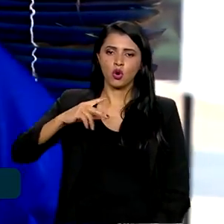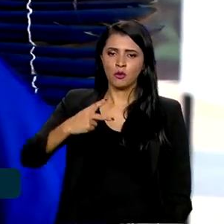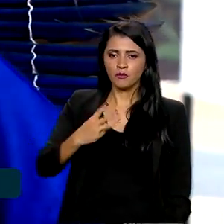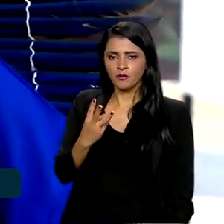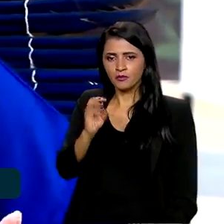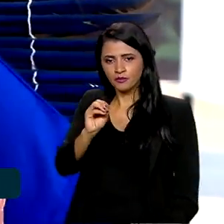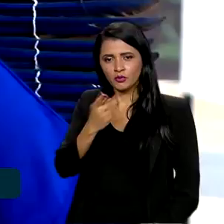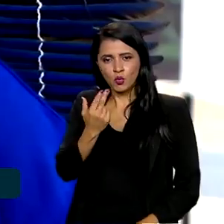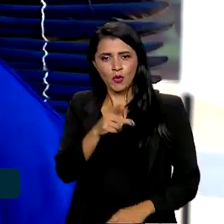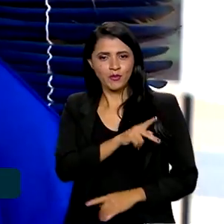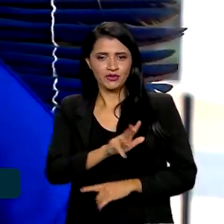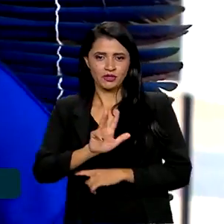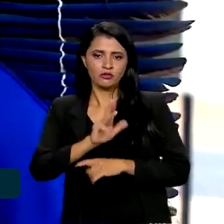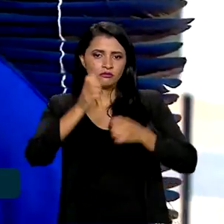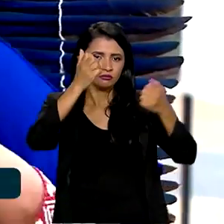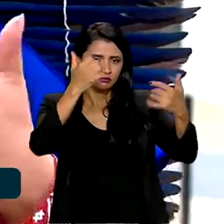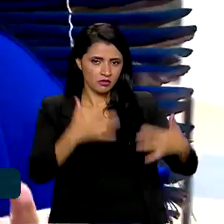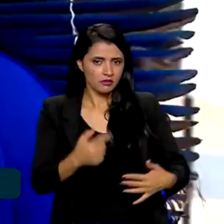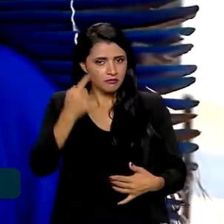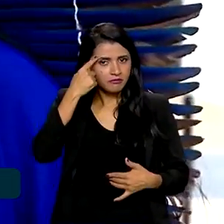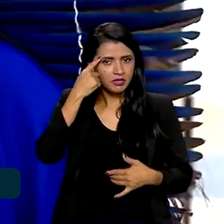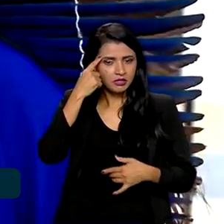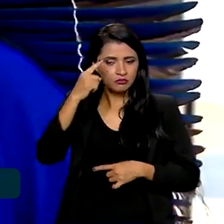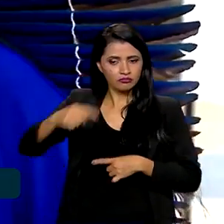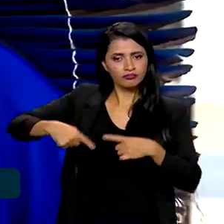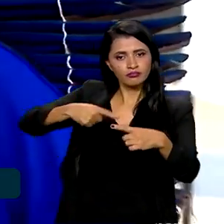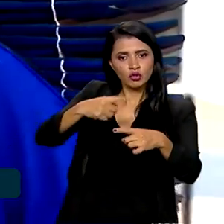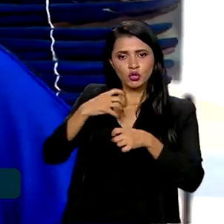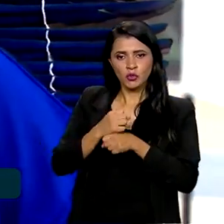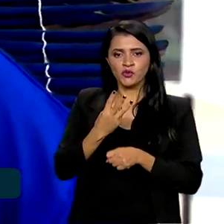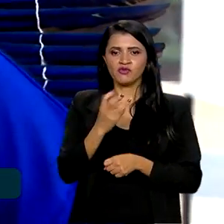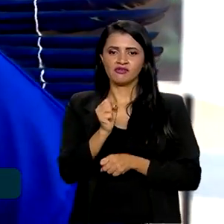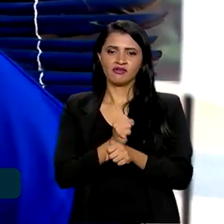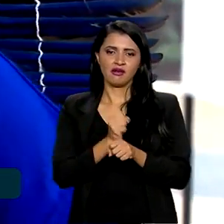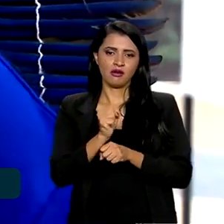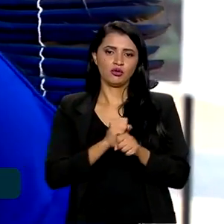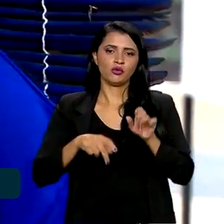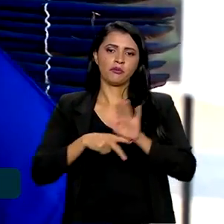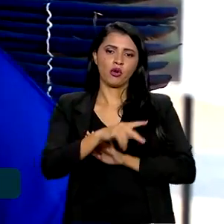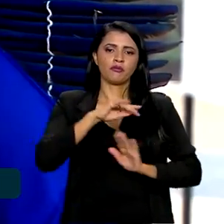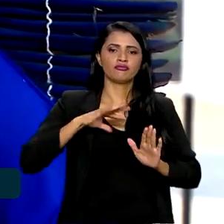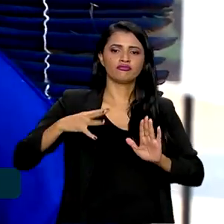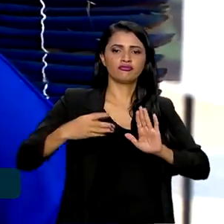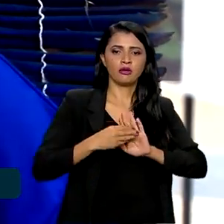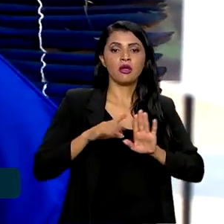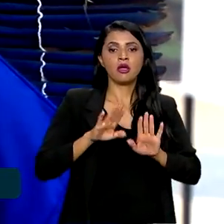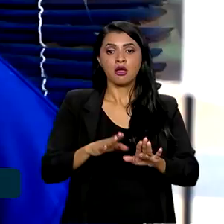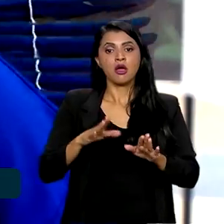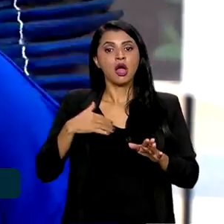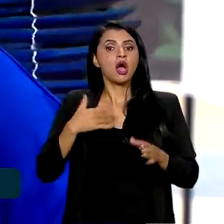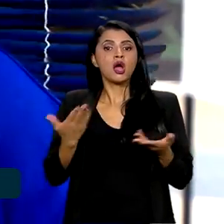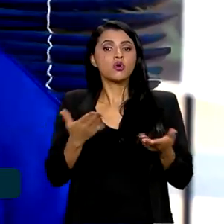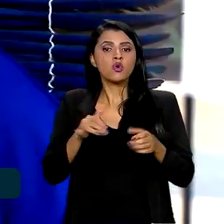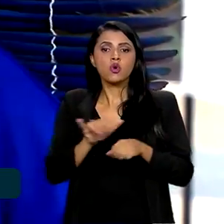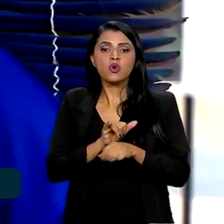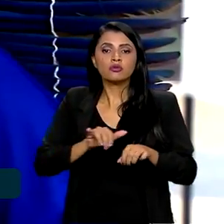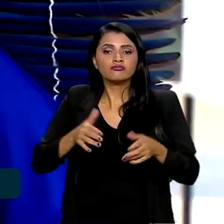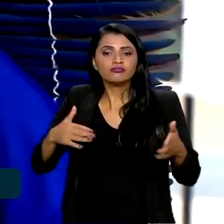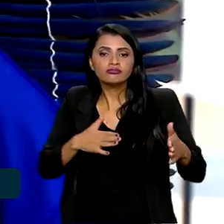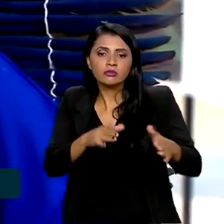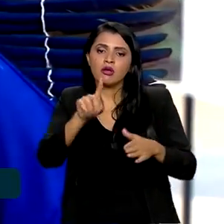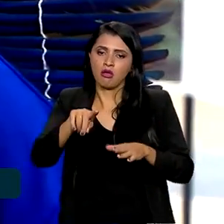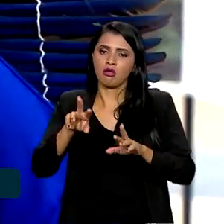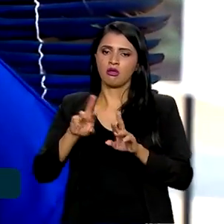fala, né? Pensando também nos próximos 30 anos de Amazônia. Então, agora, o caminho é, são reuniões de